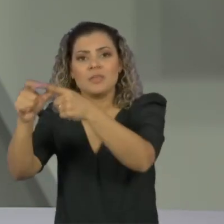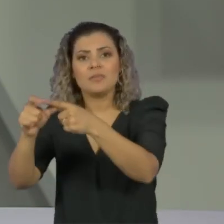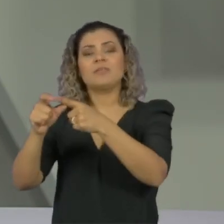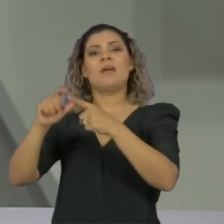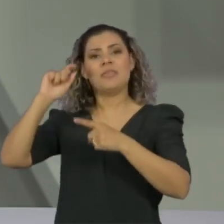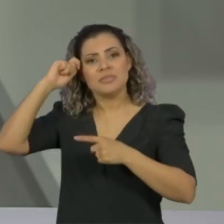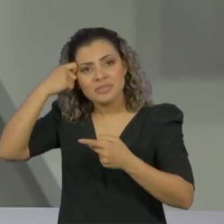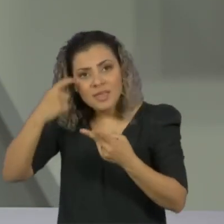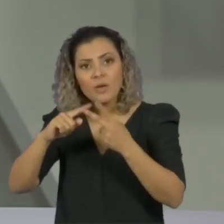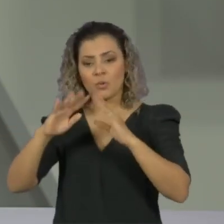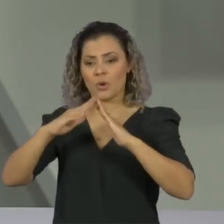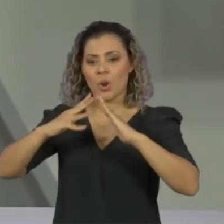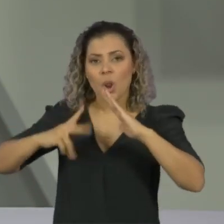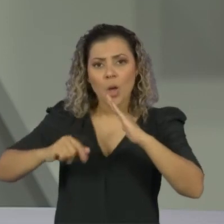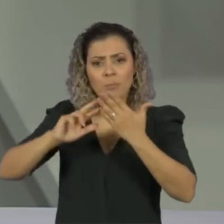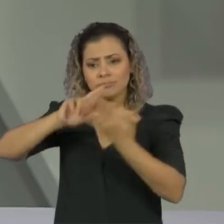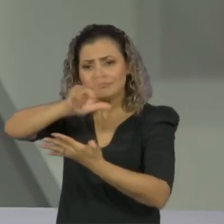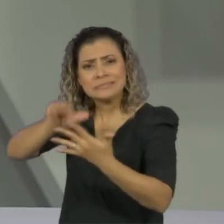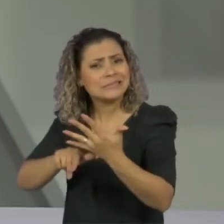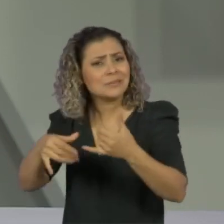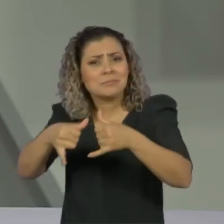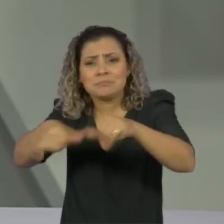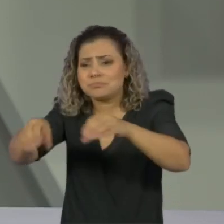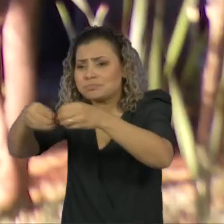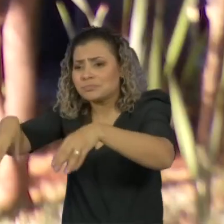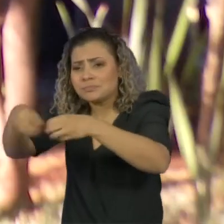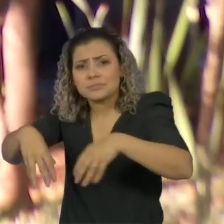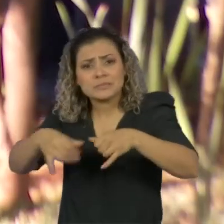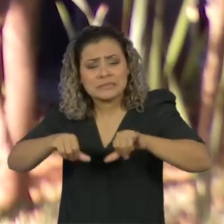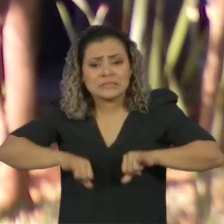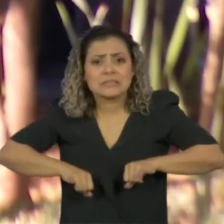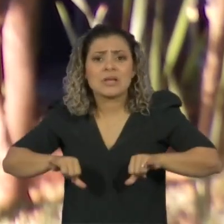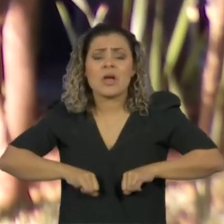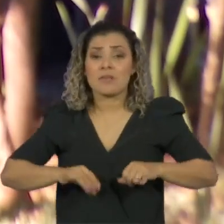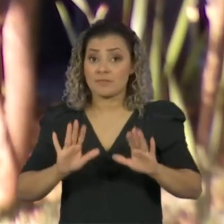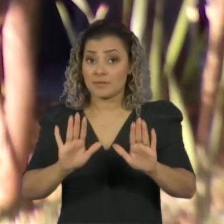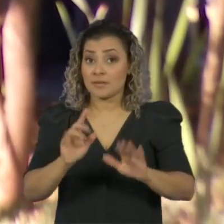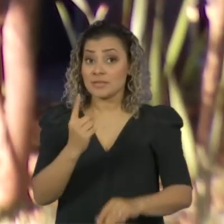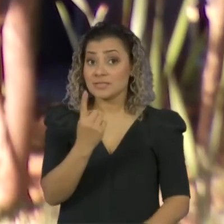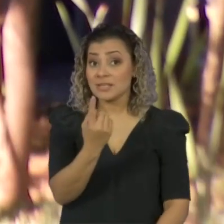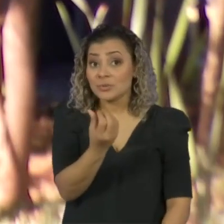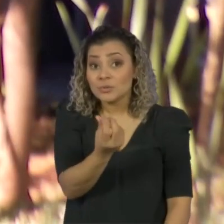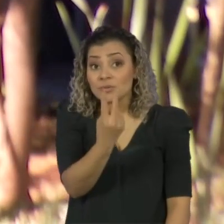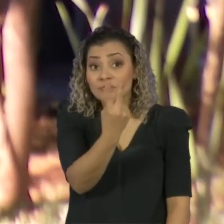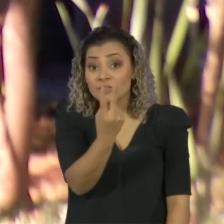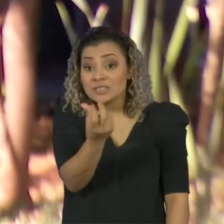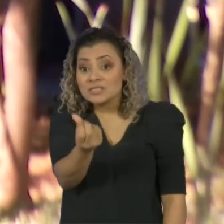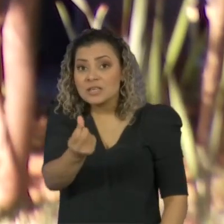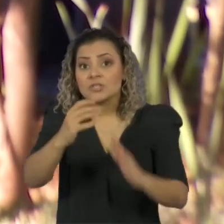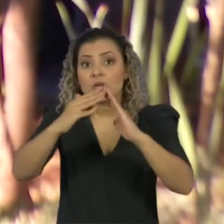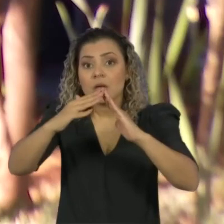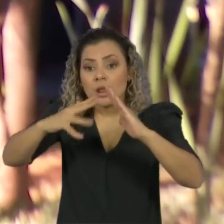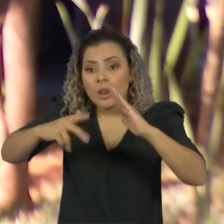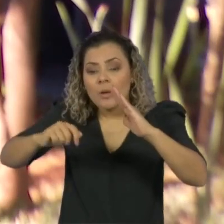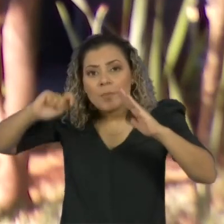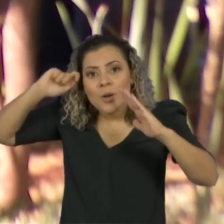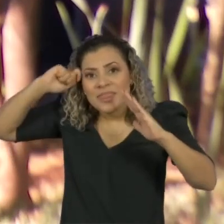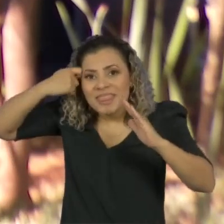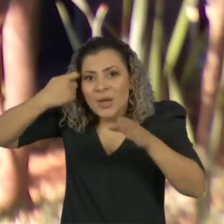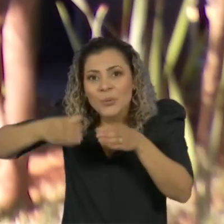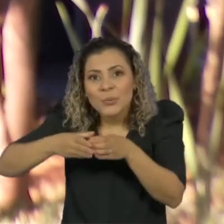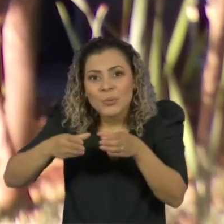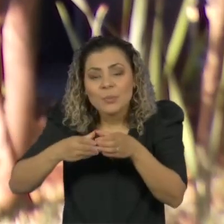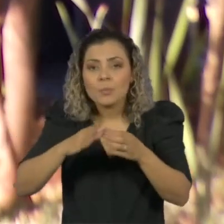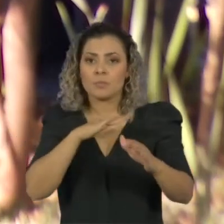é que faltam dados oficiais para identificar o impacto. 126 quilombolas já morreram por Covid-19 no